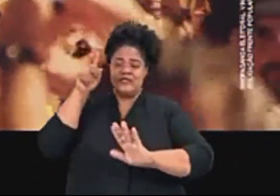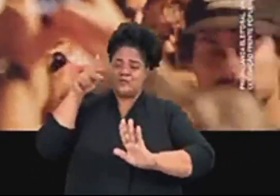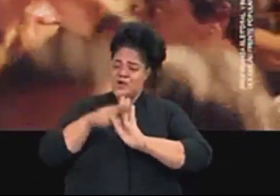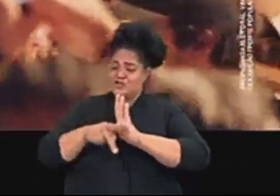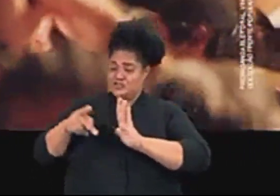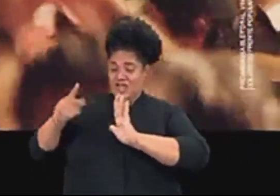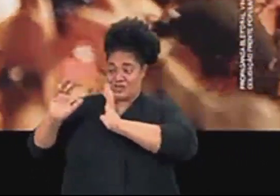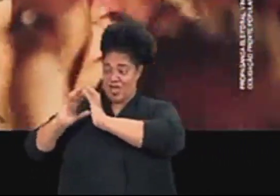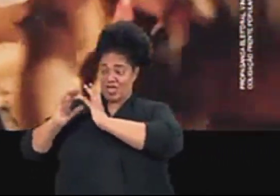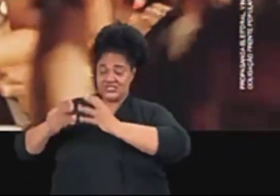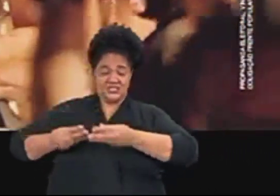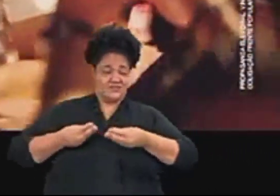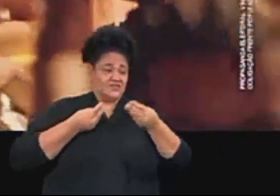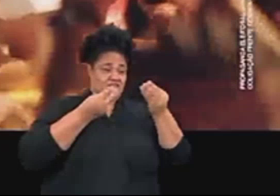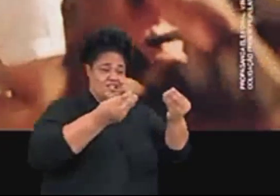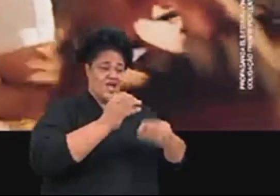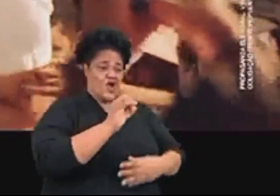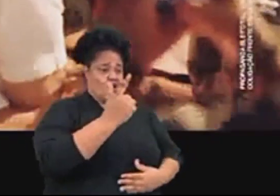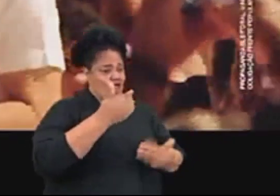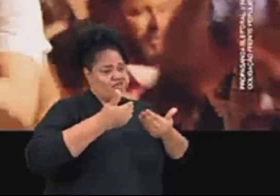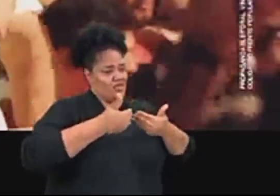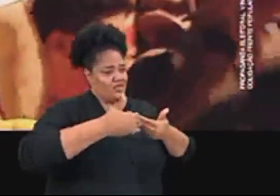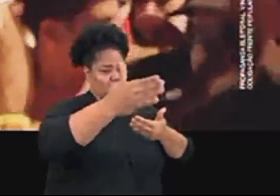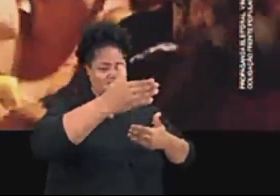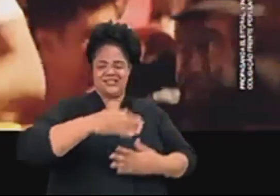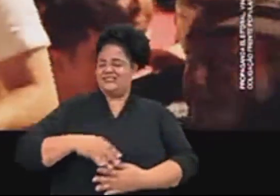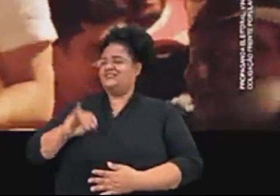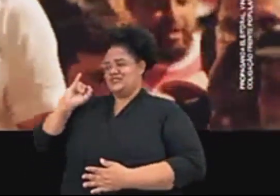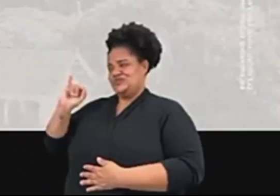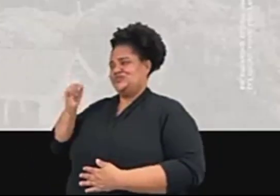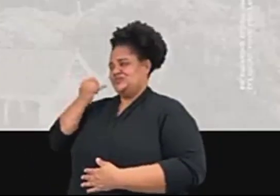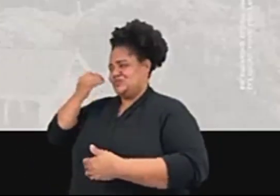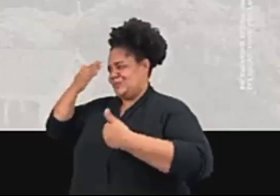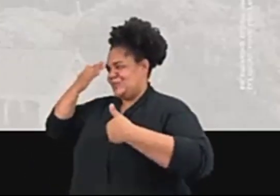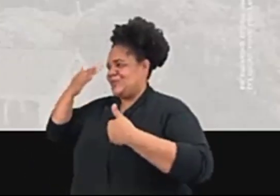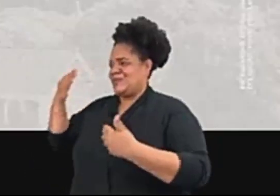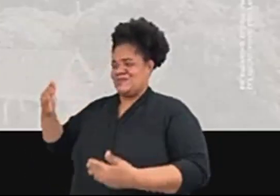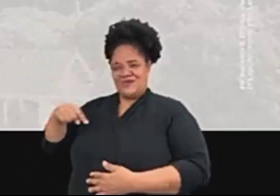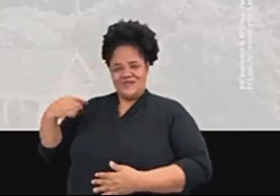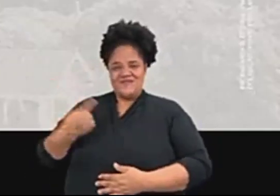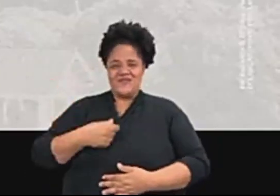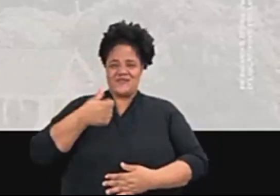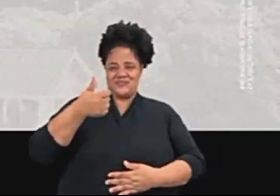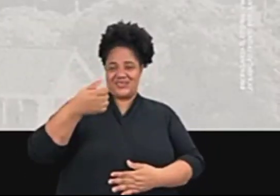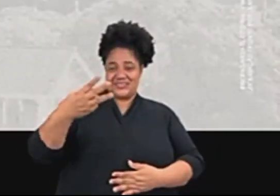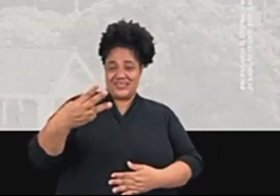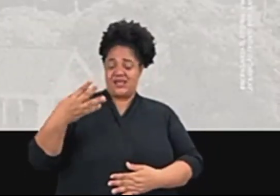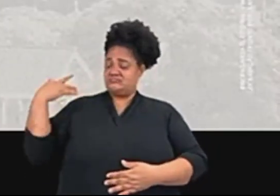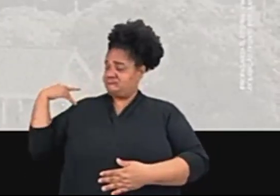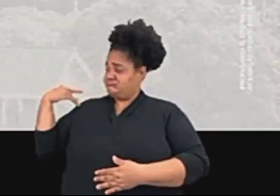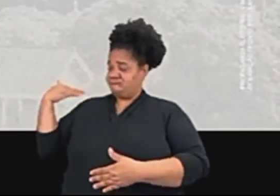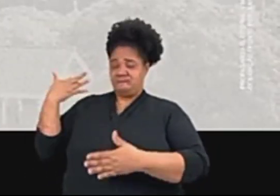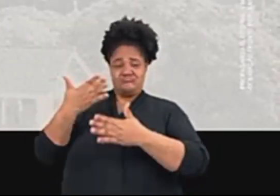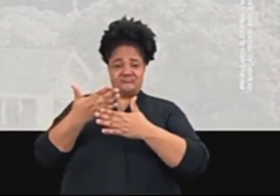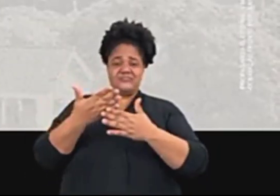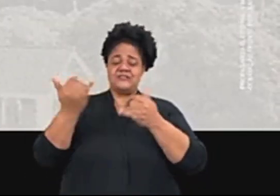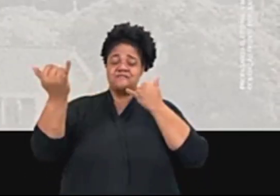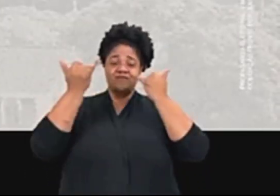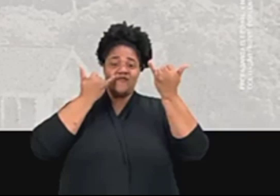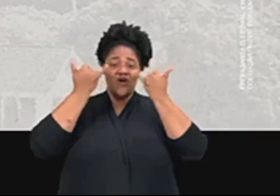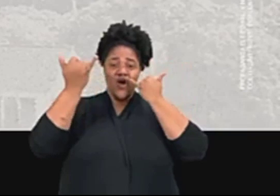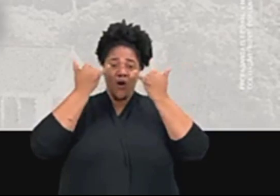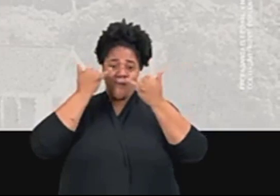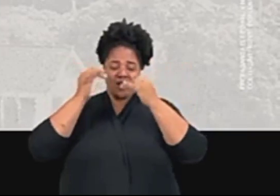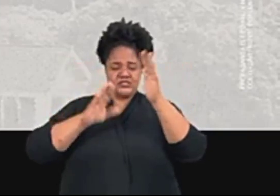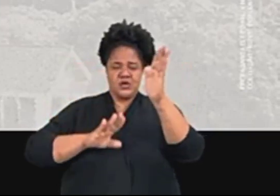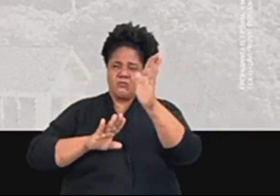dar Olinda para Olinda fazer. Vamos contra 13, senhora! Nos últimos anos, os dados de Olinda são assustadores.